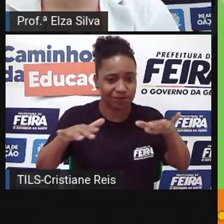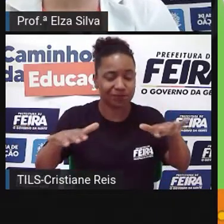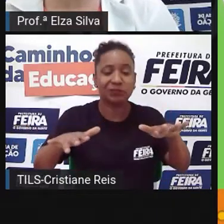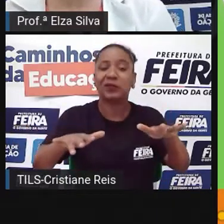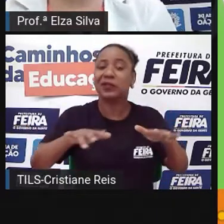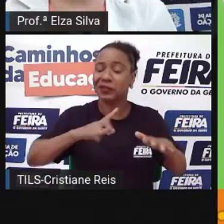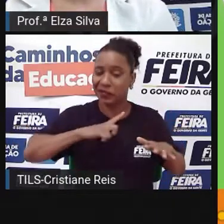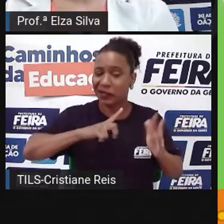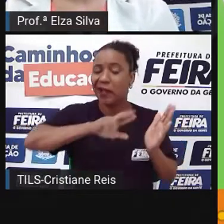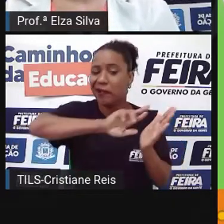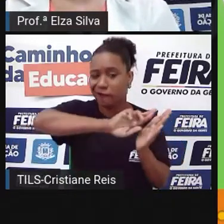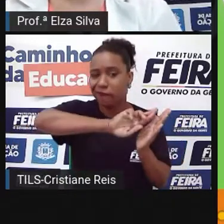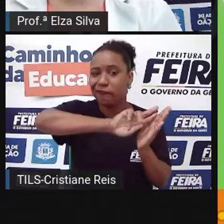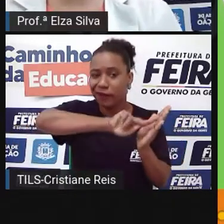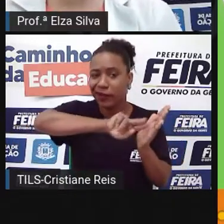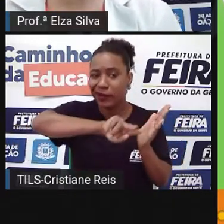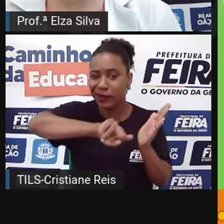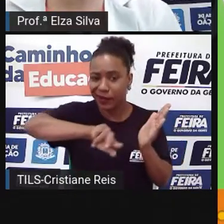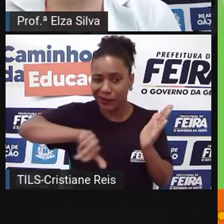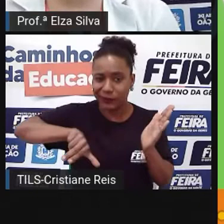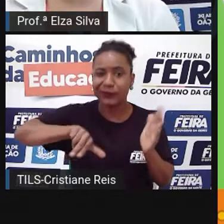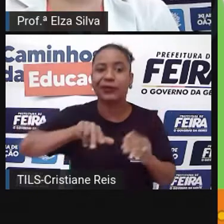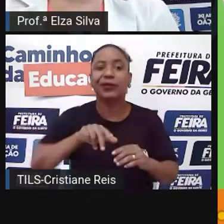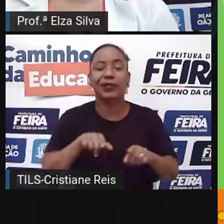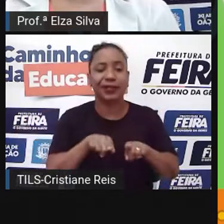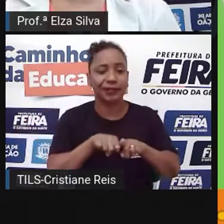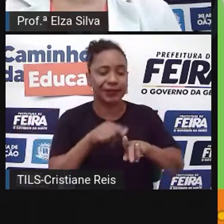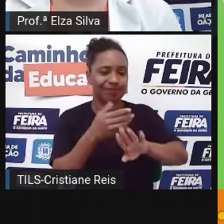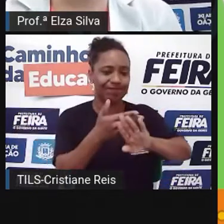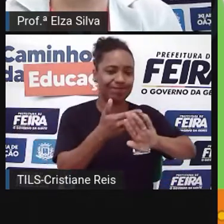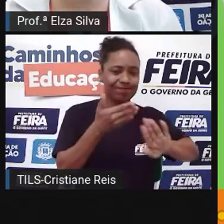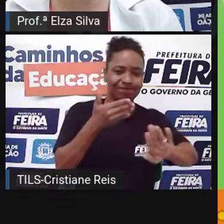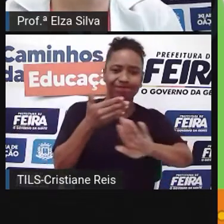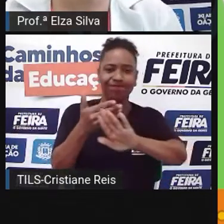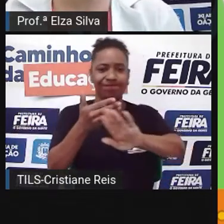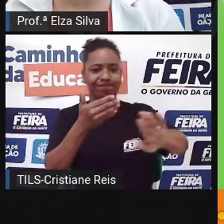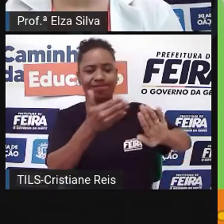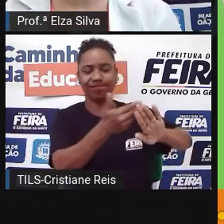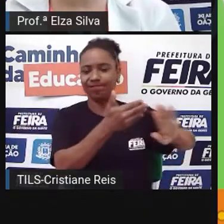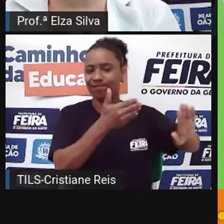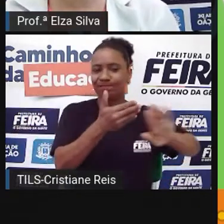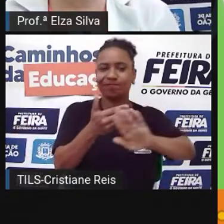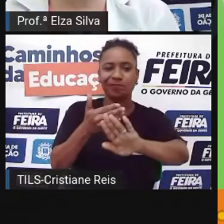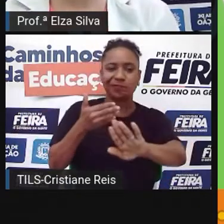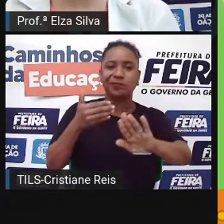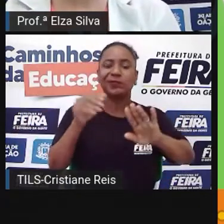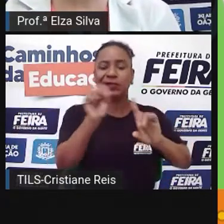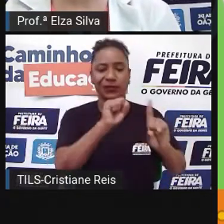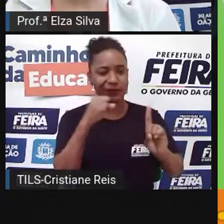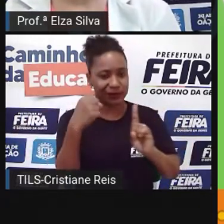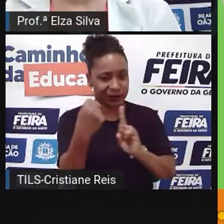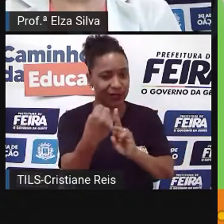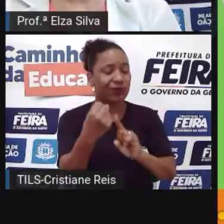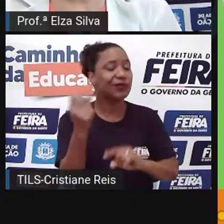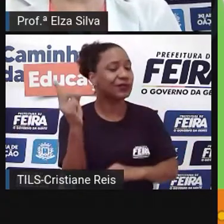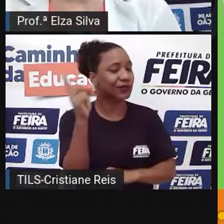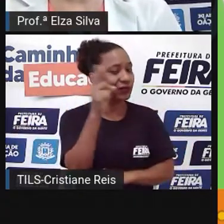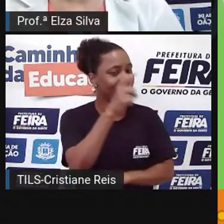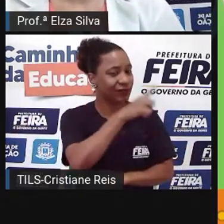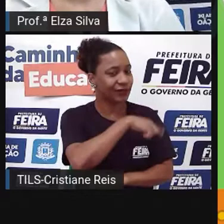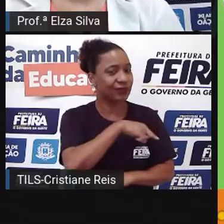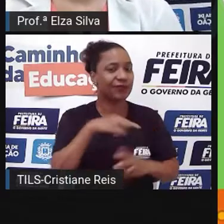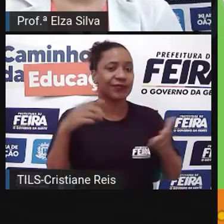variantes O distanciamento social, que foi algo muito difícil para nós vivenciarmos E